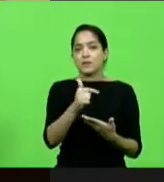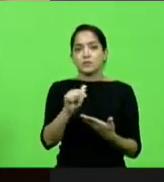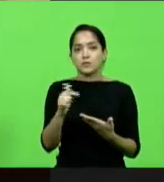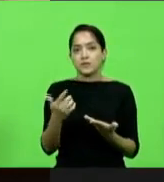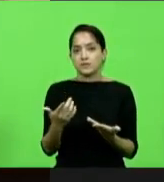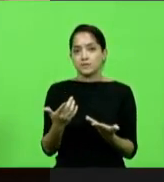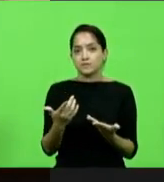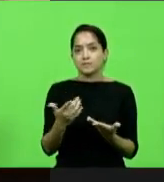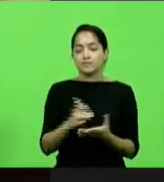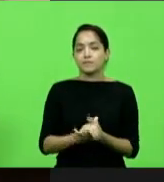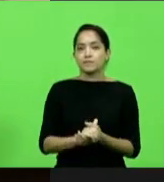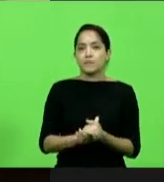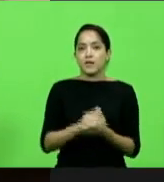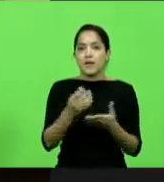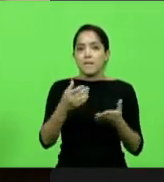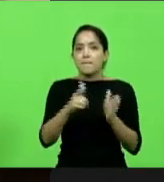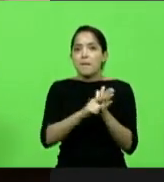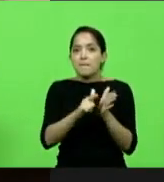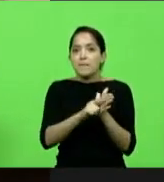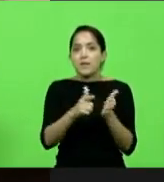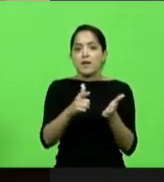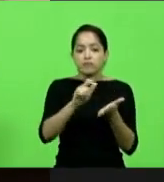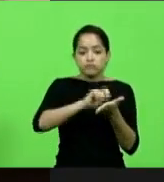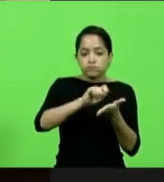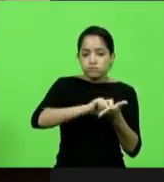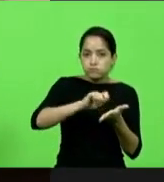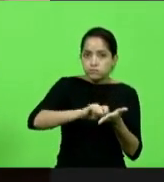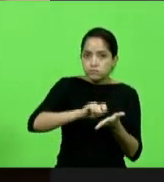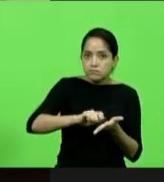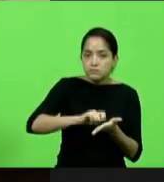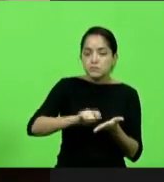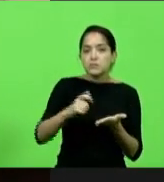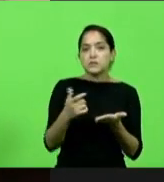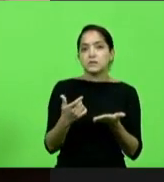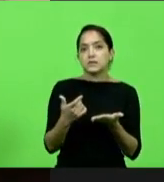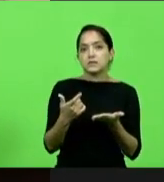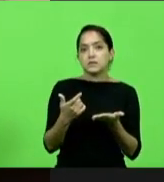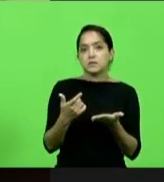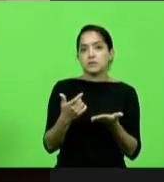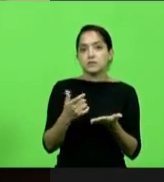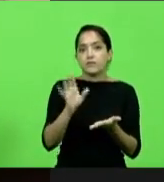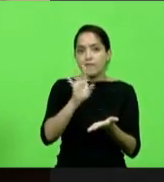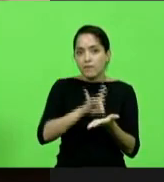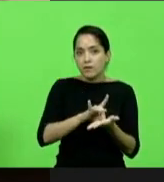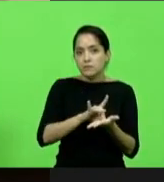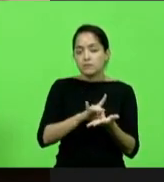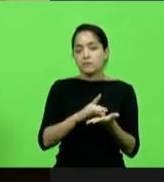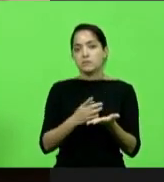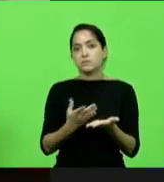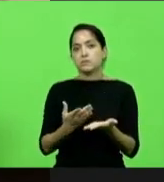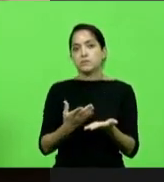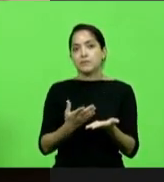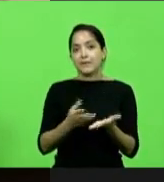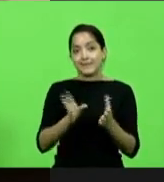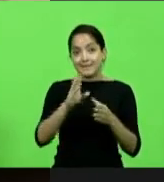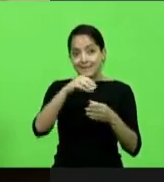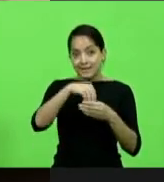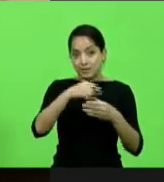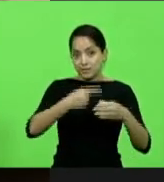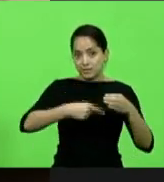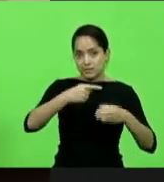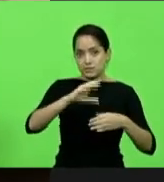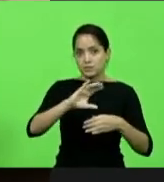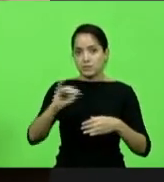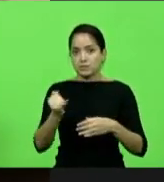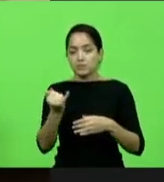Físico, papel, razões escritas. E isso se faz dentro da CCJ. Não aqui